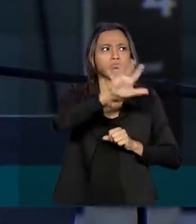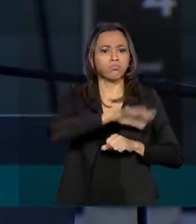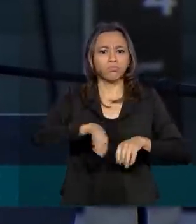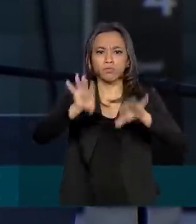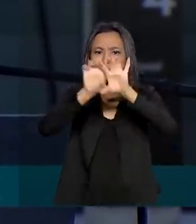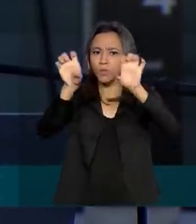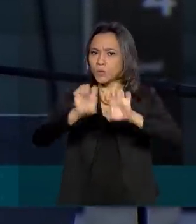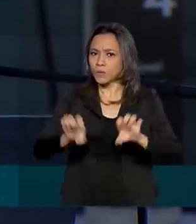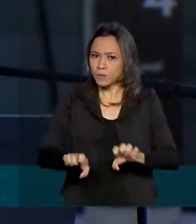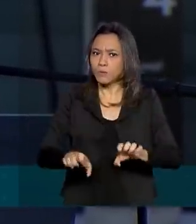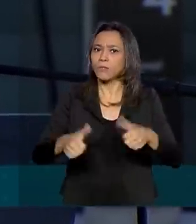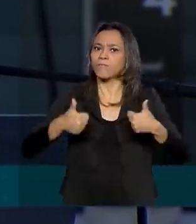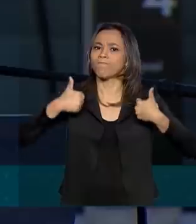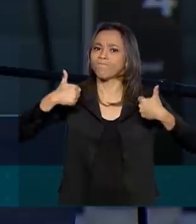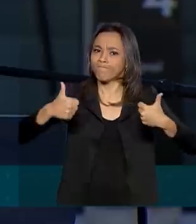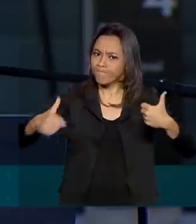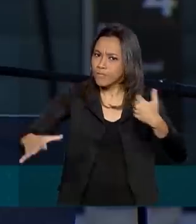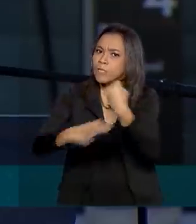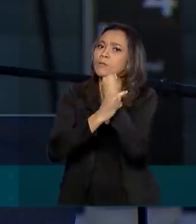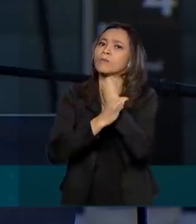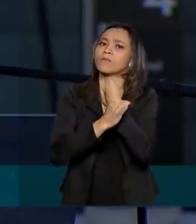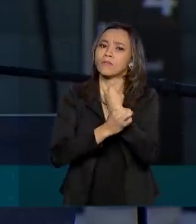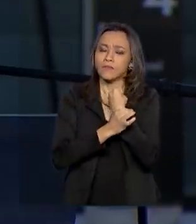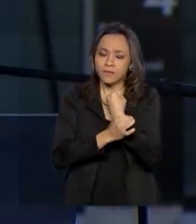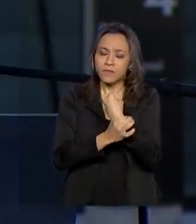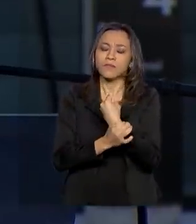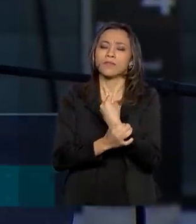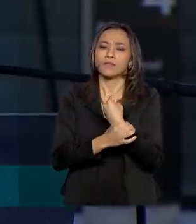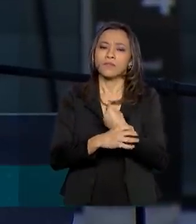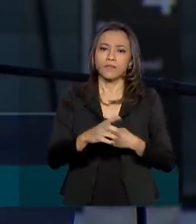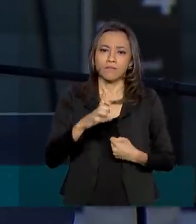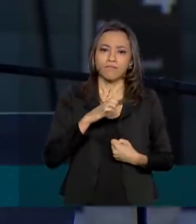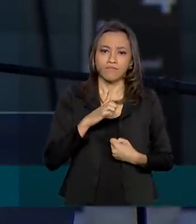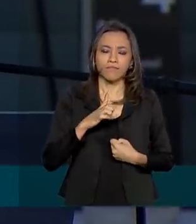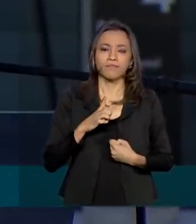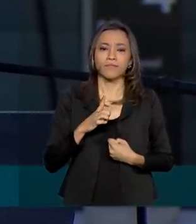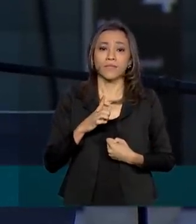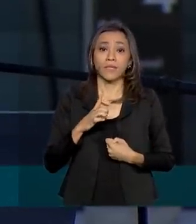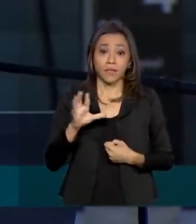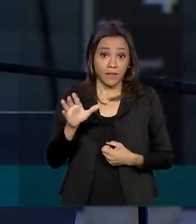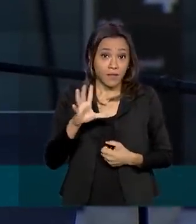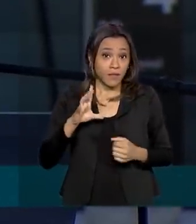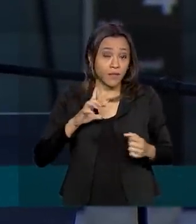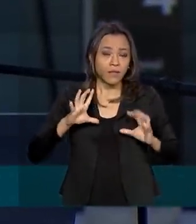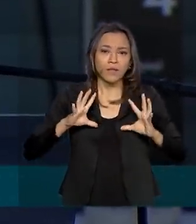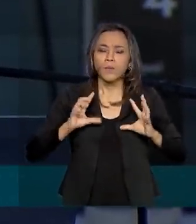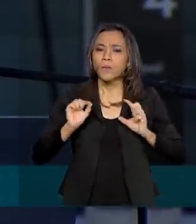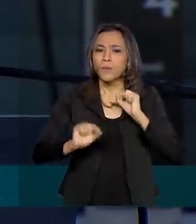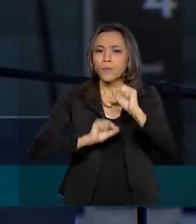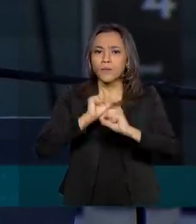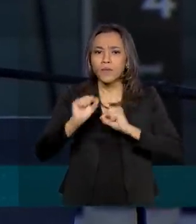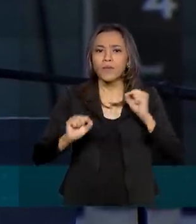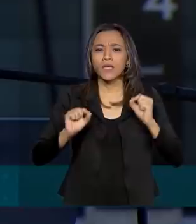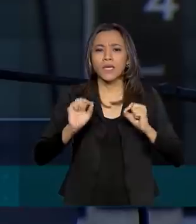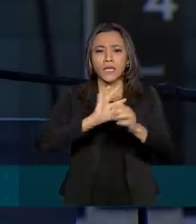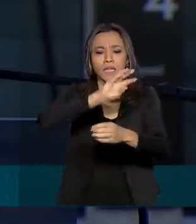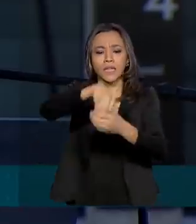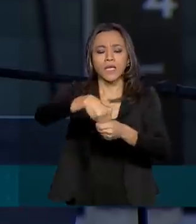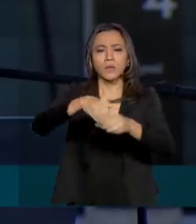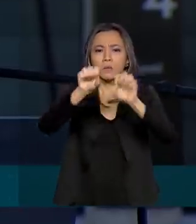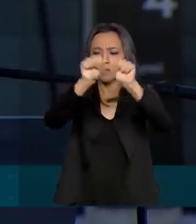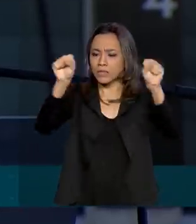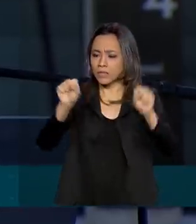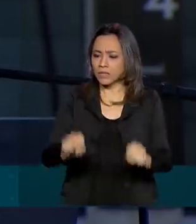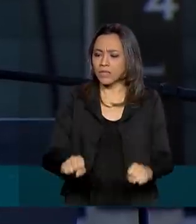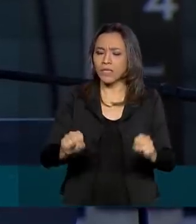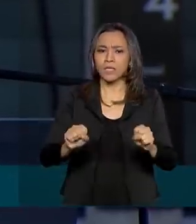com nível máximo de segurança e disponibilidade de rede, possuindo todos os sistemas de conectividade,